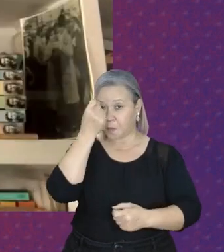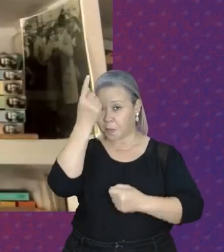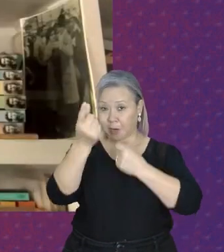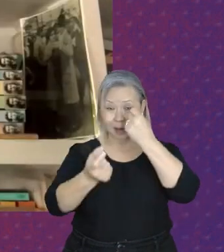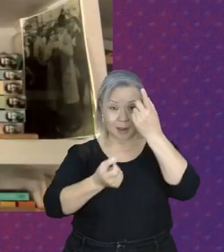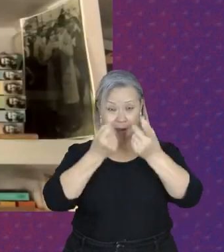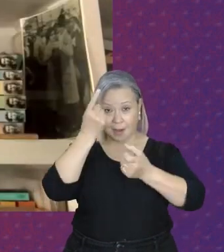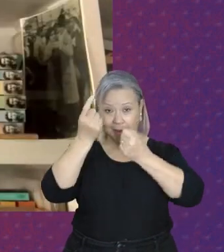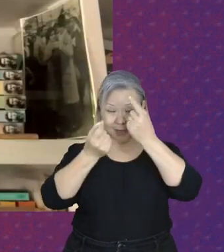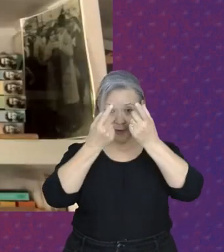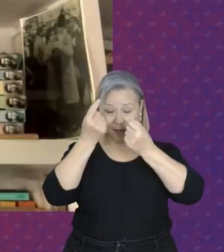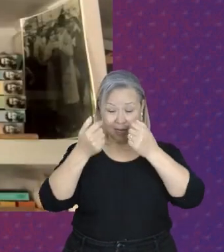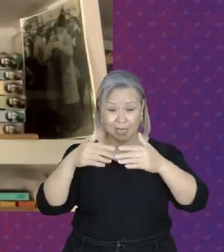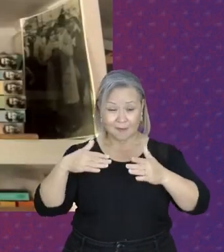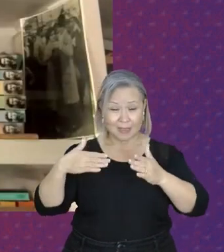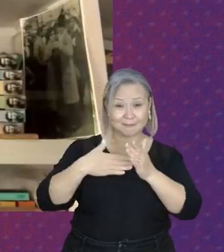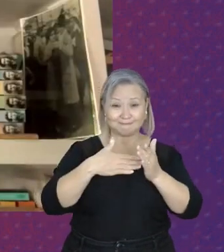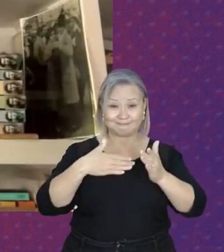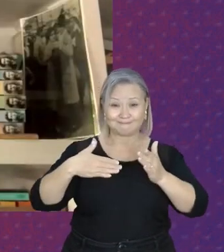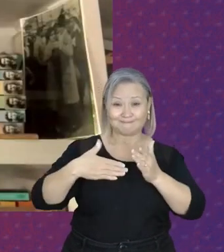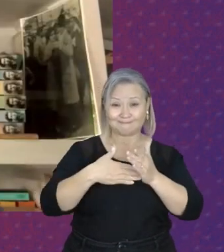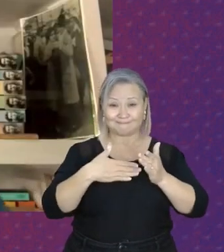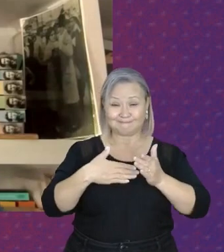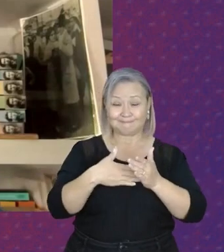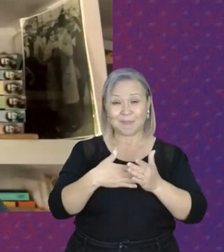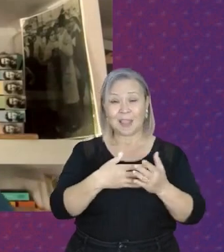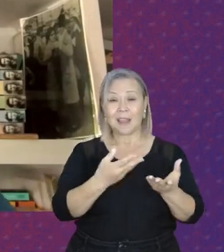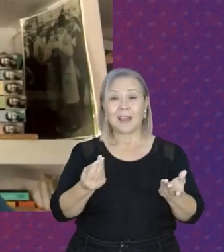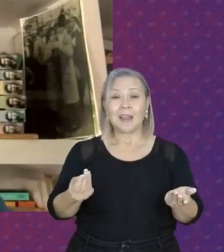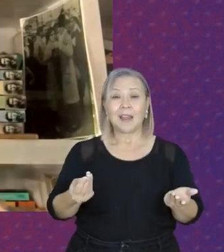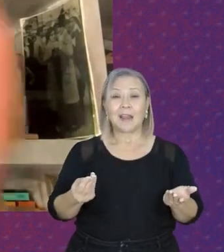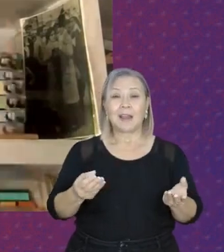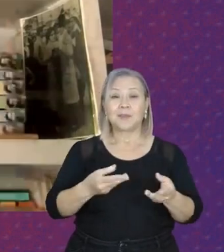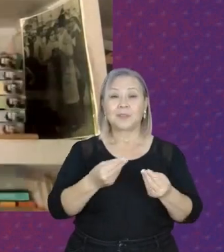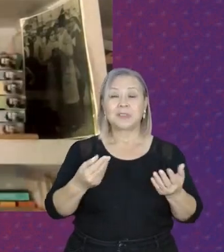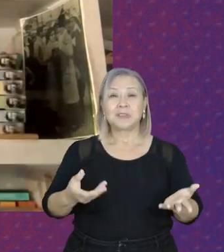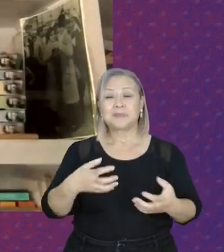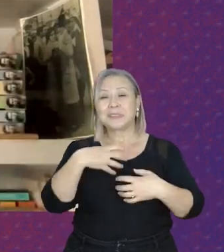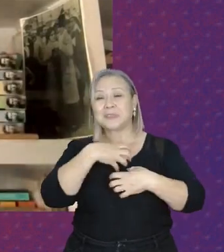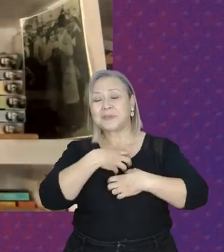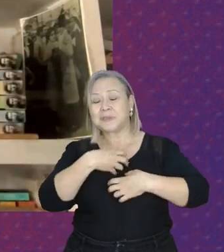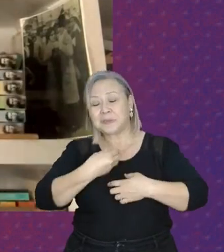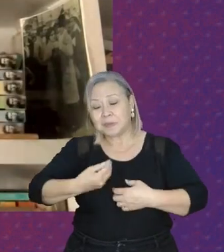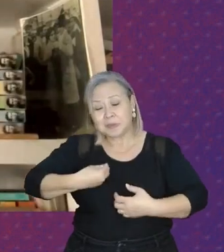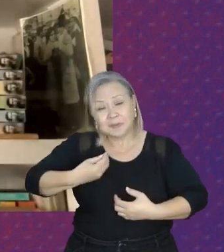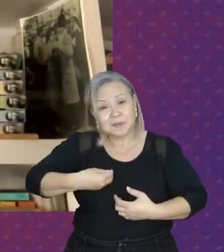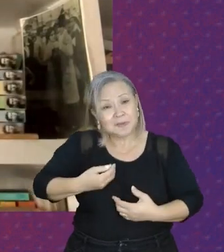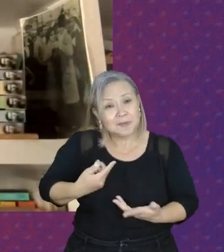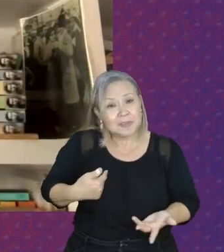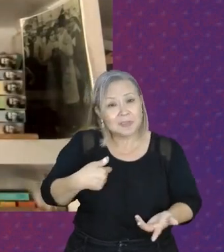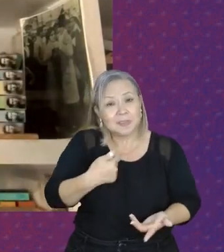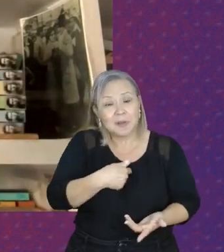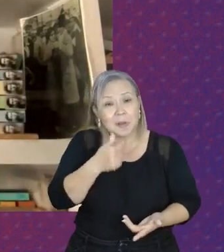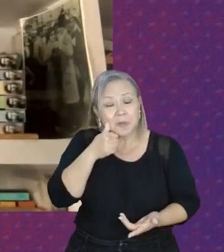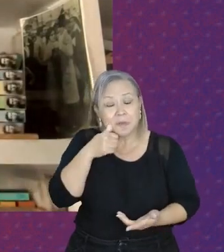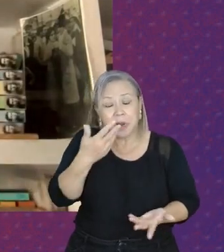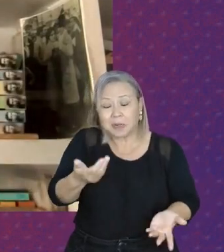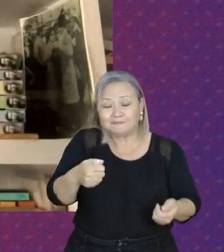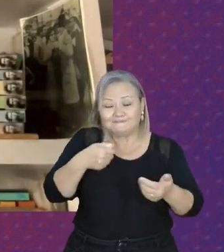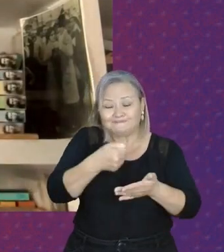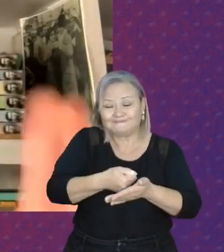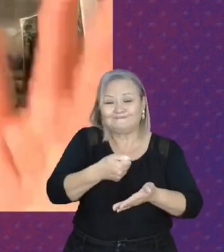que fica bloqueada muitas vezes pelas condições de vida que nós, mulheres, temos que viver.